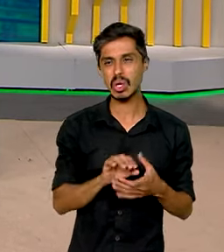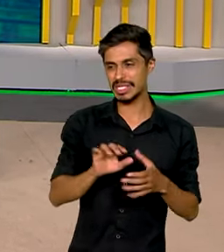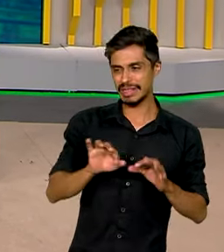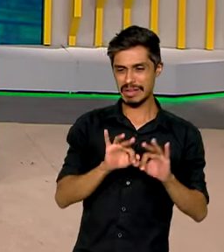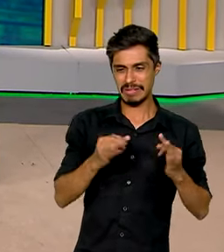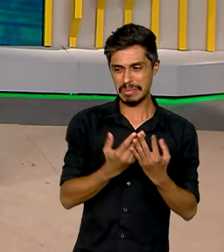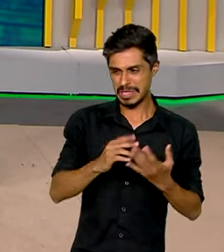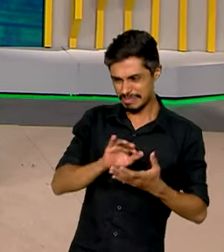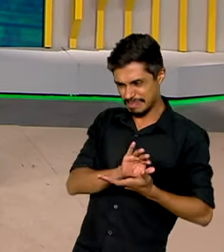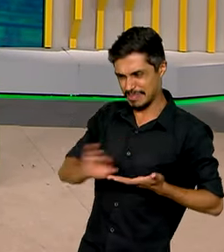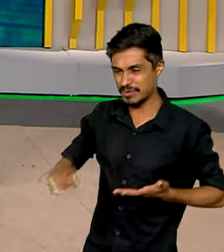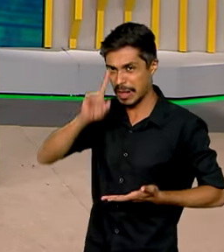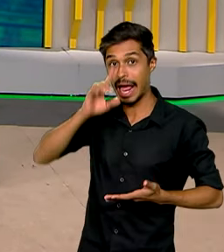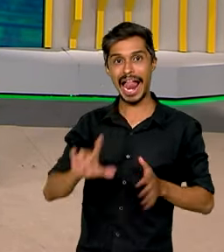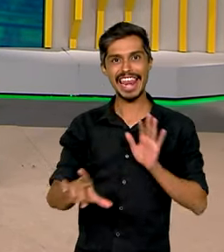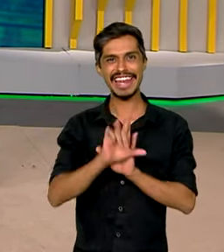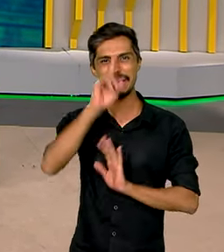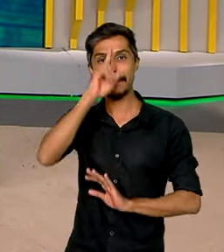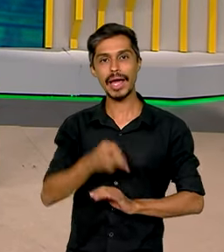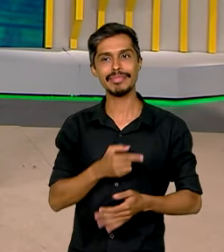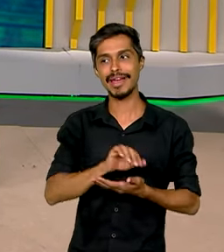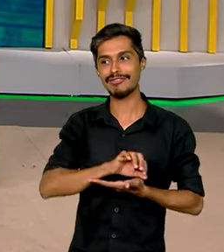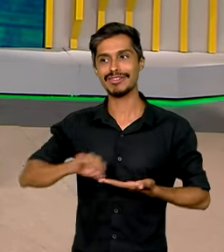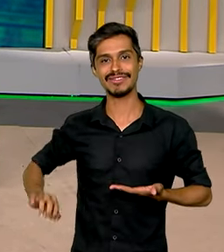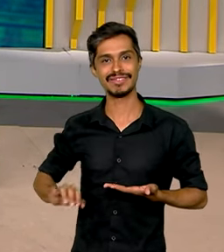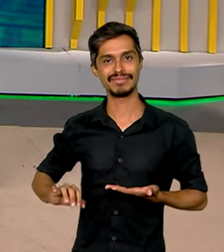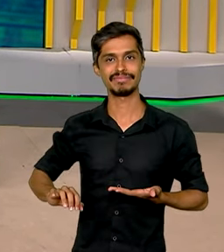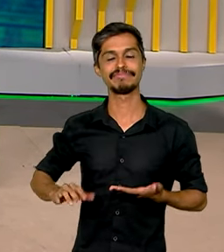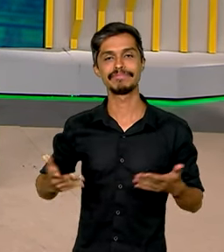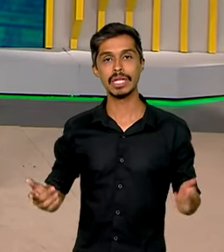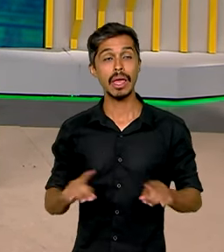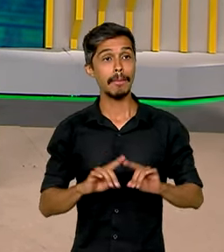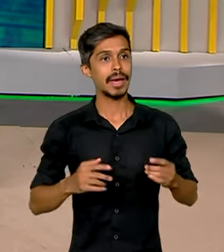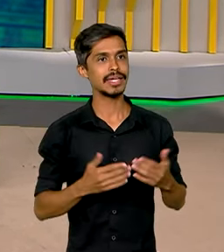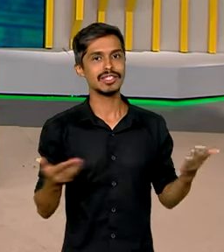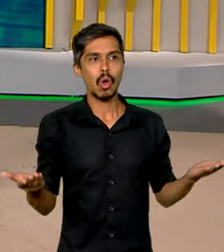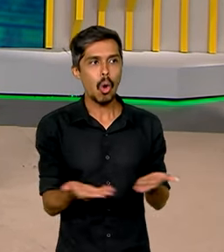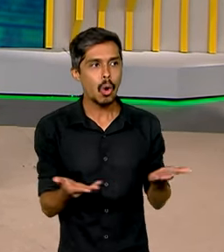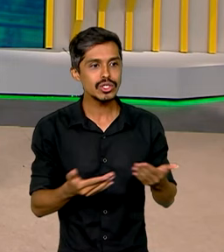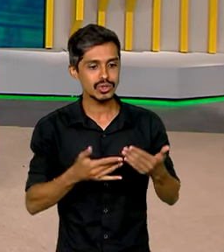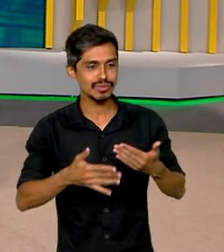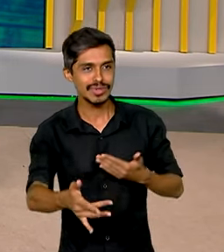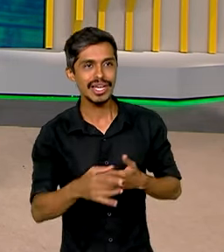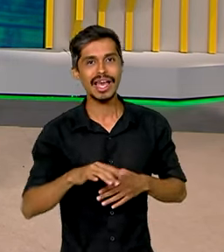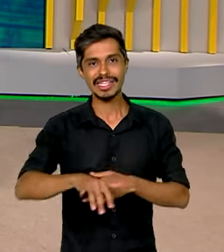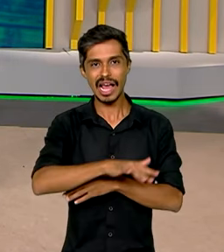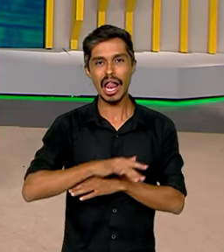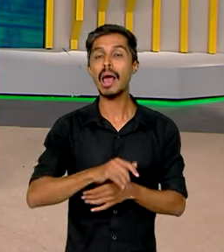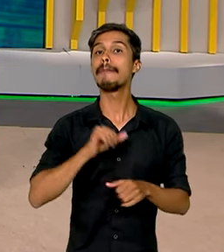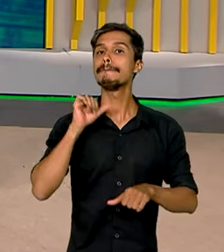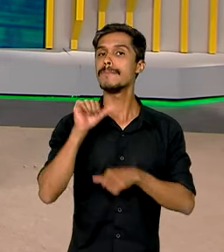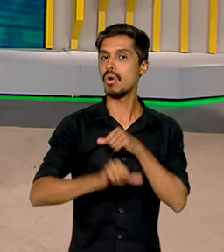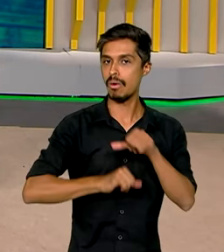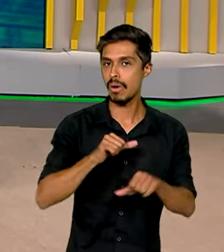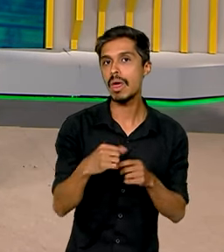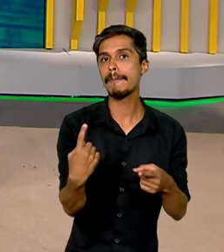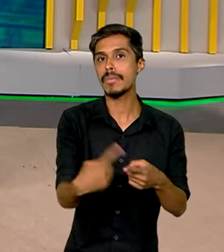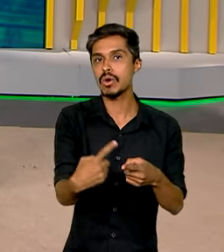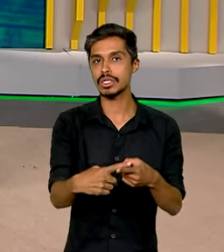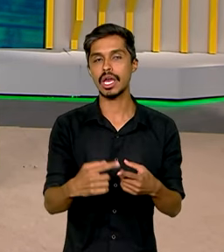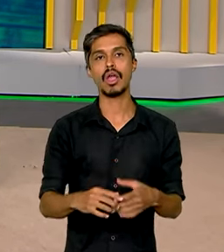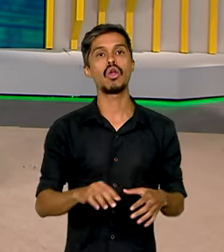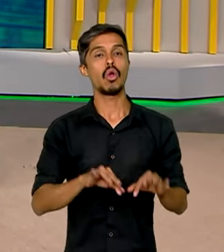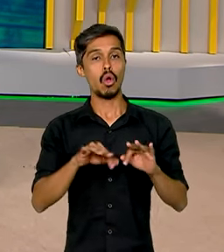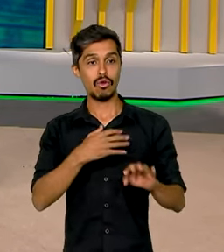determinava o afastamento das pessoas infectadas, não é? É, mas a partir de hoje essa realidade muda, Roberto, porque os